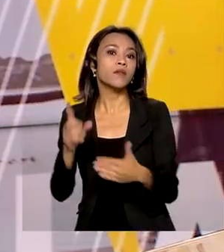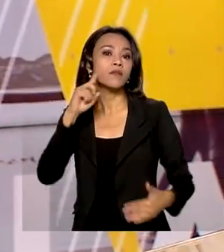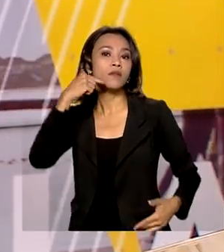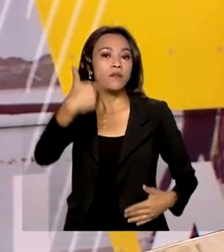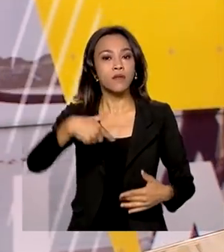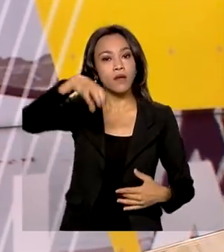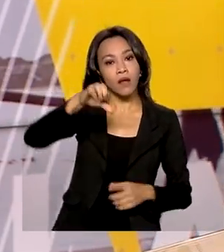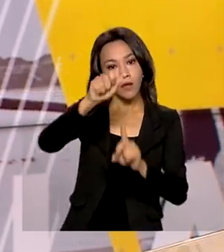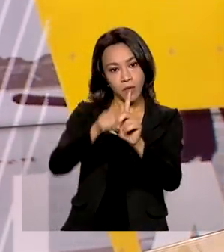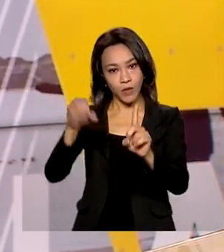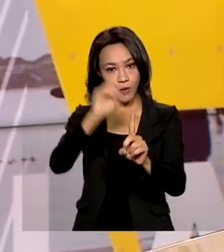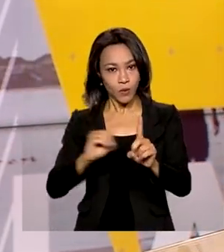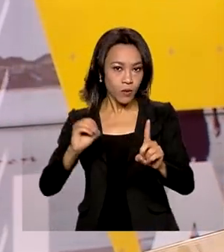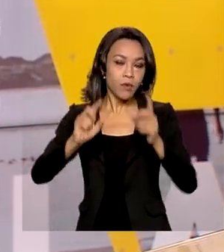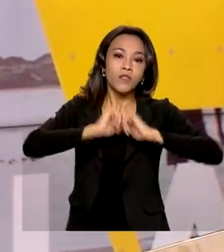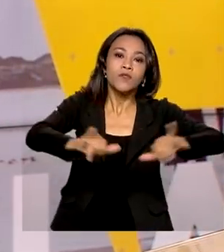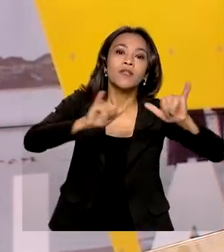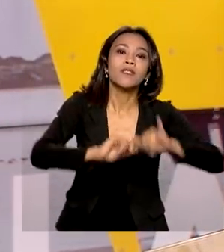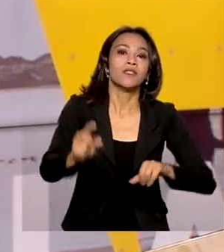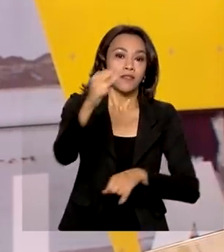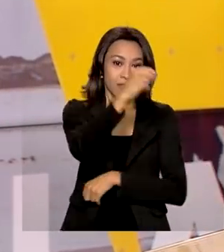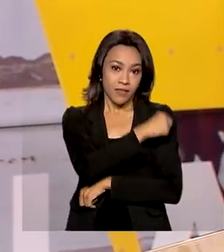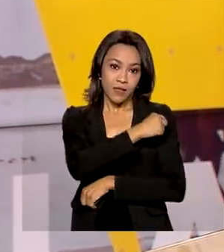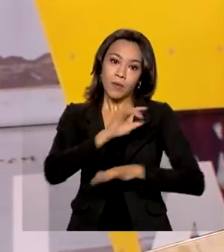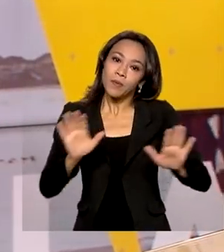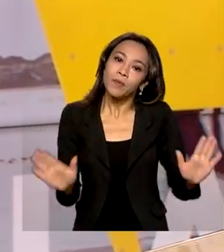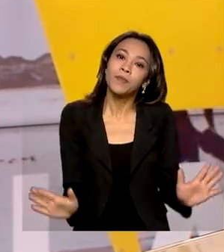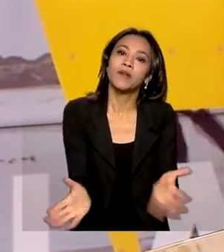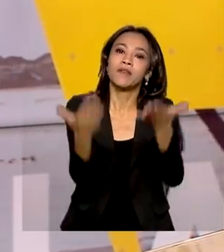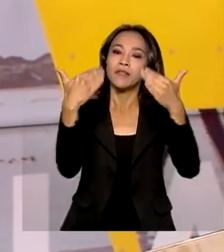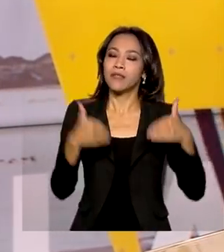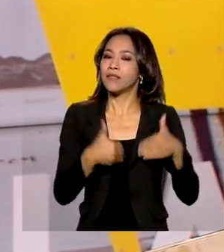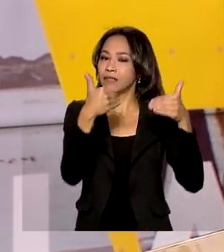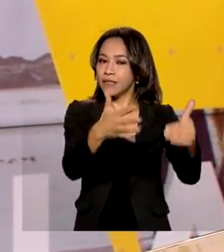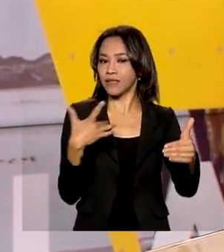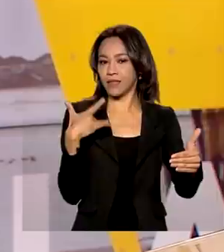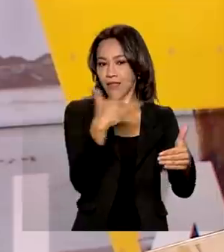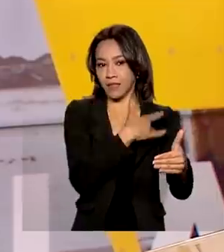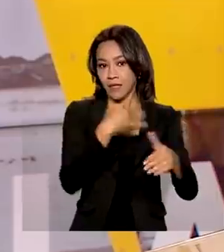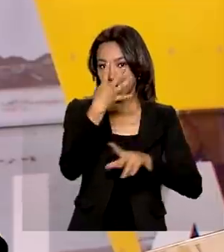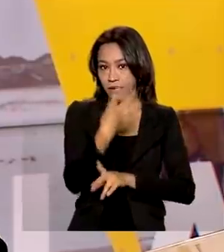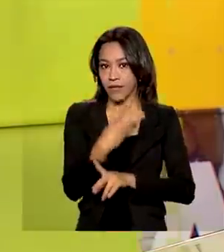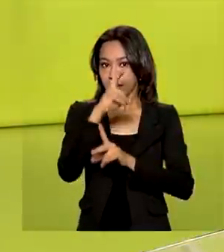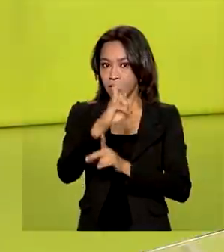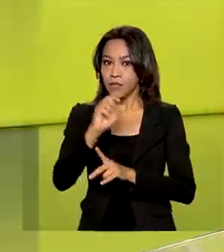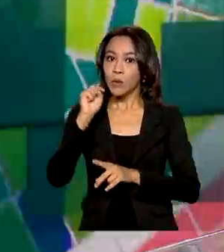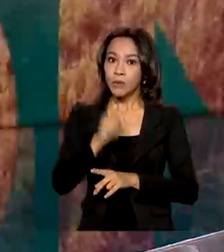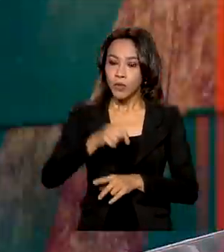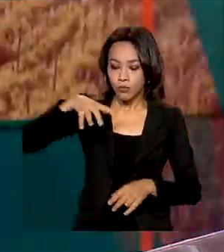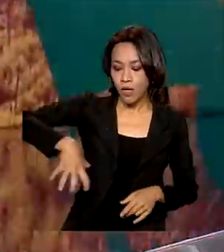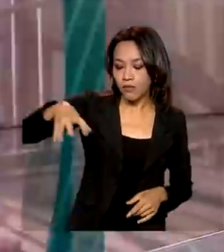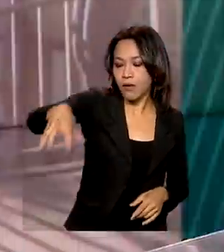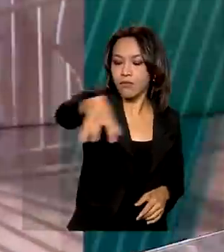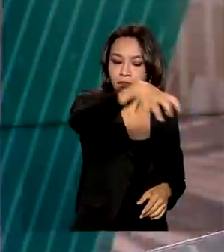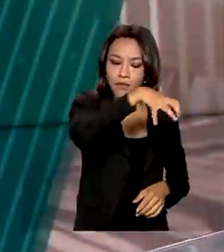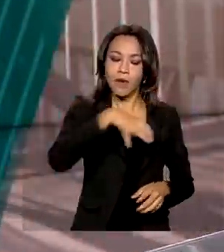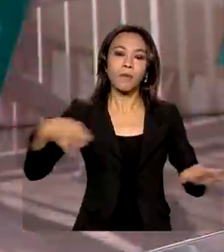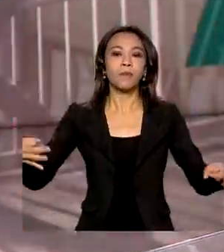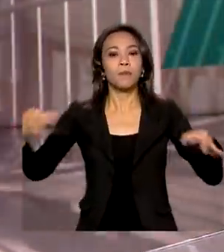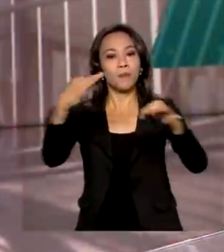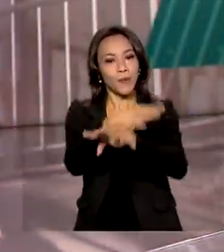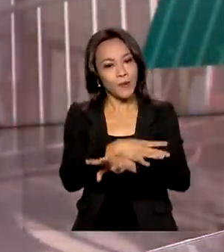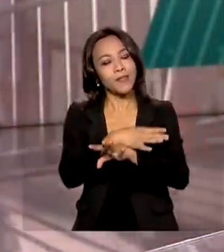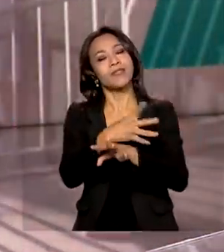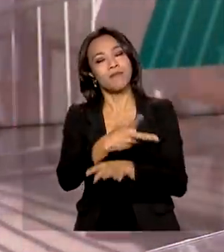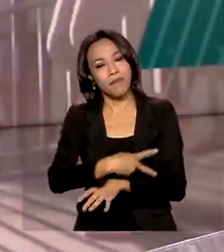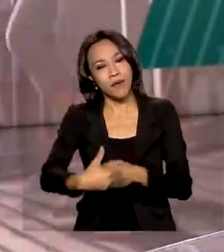multivacinação promovida pelo Ministério da Saúde. 45 mil salas espalhadas pelo país estarão prontas para aplicar